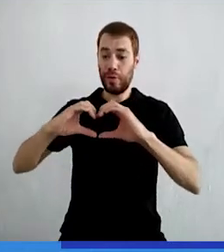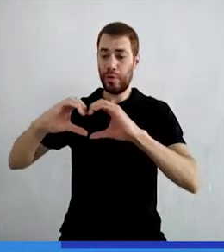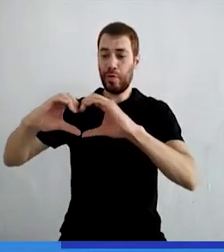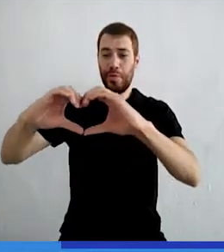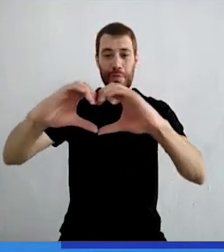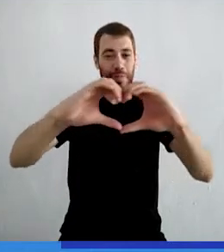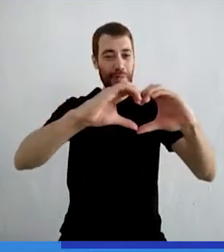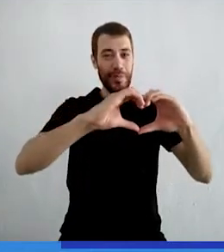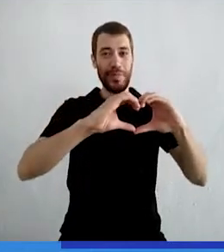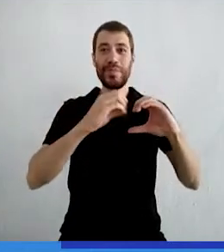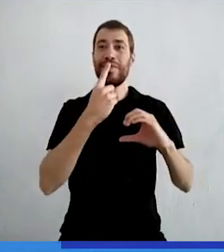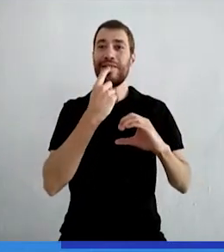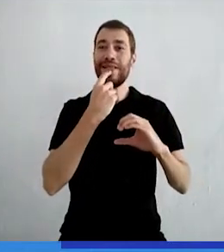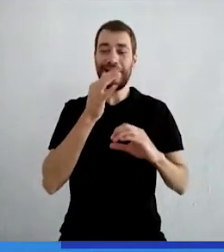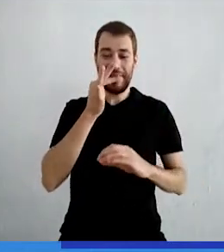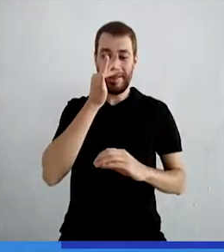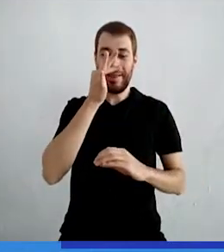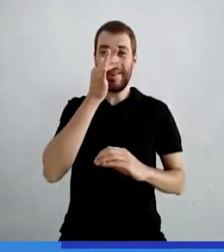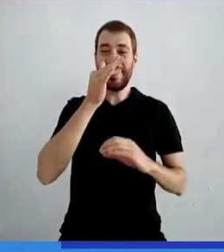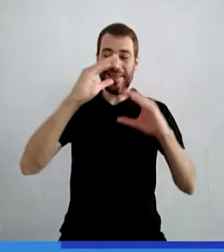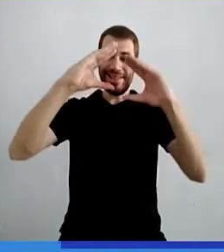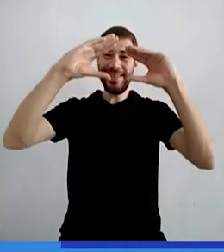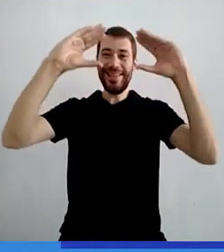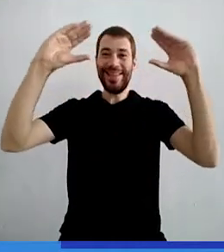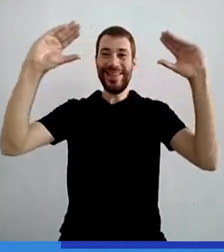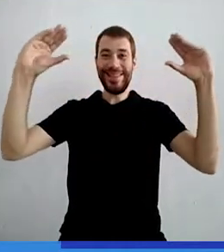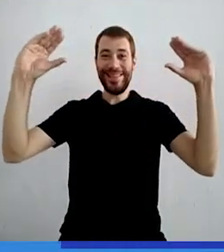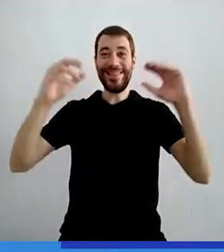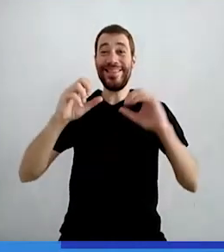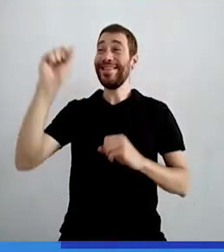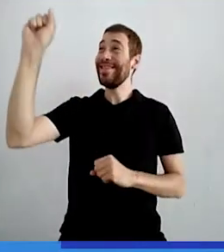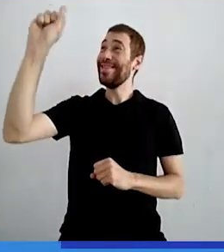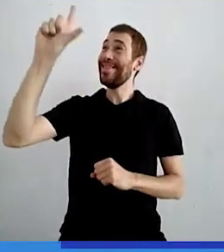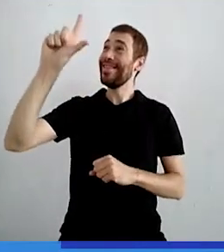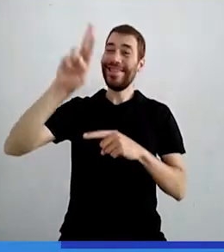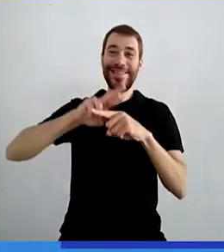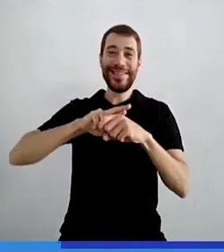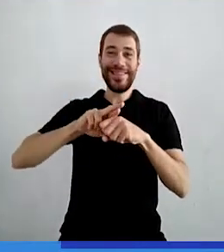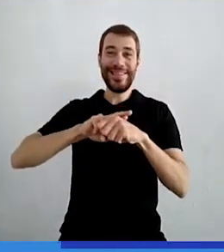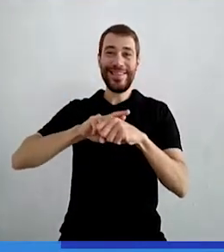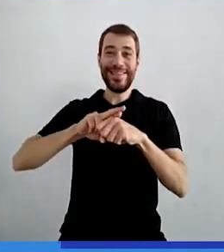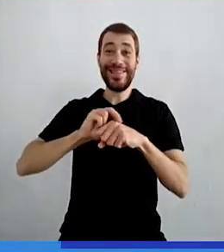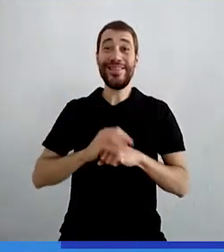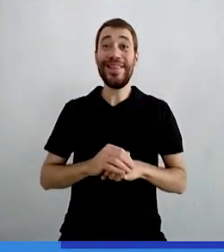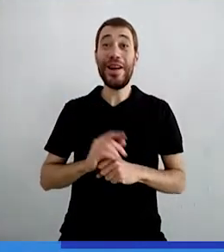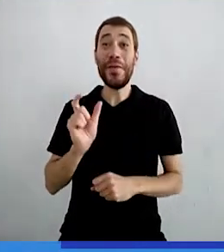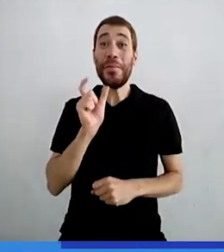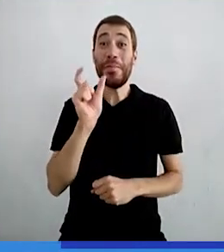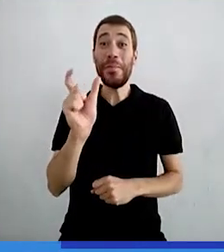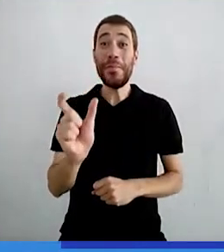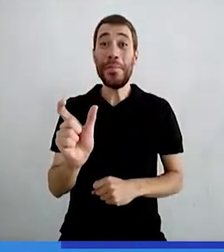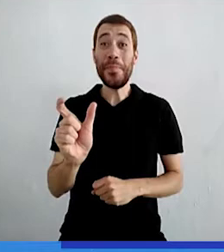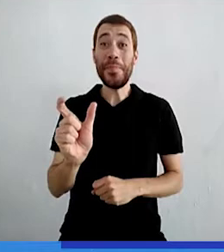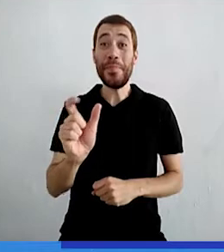corações vermelhos, flores, nuvens, um sol roxo e a